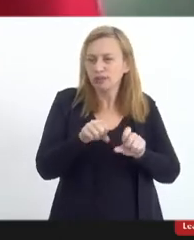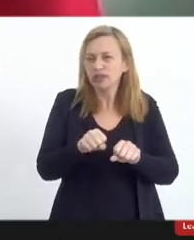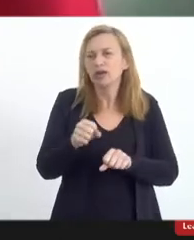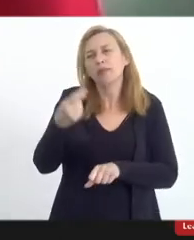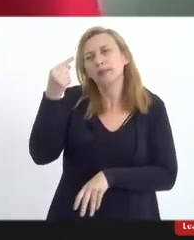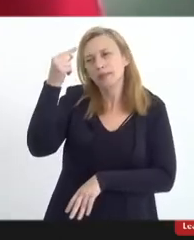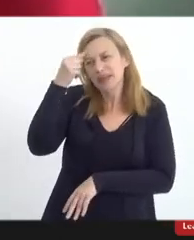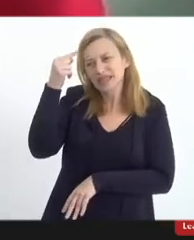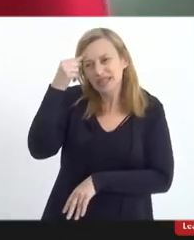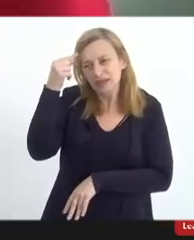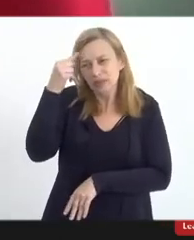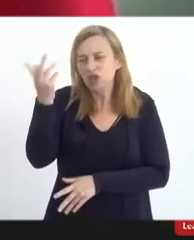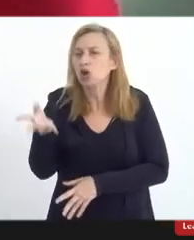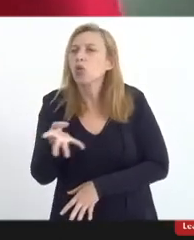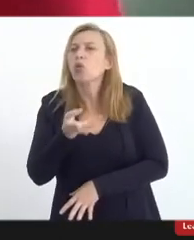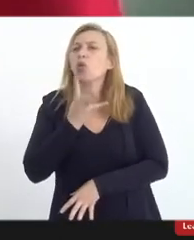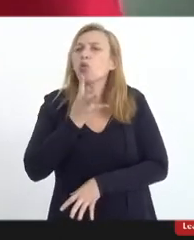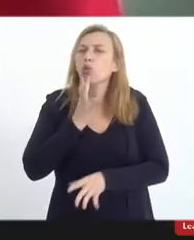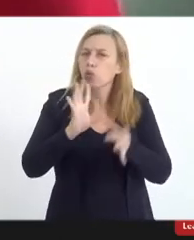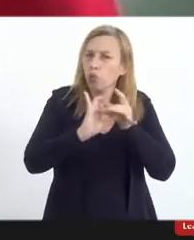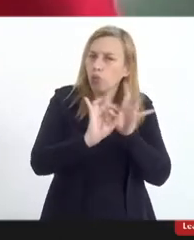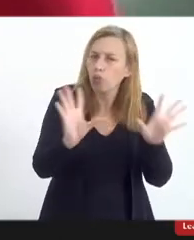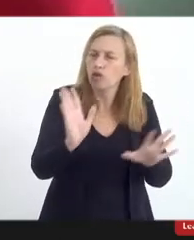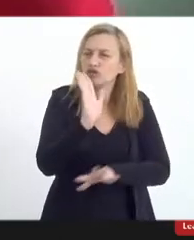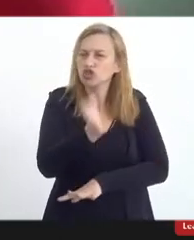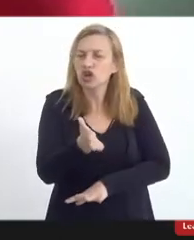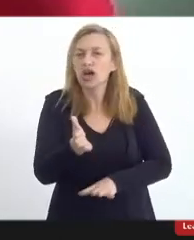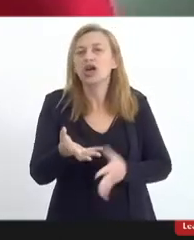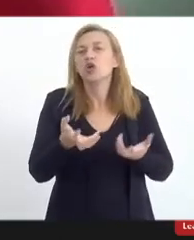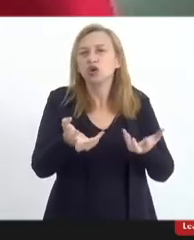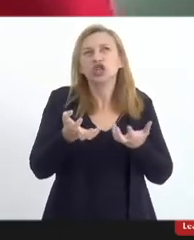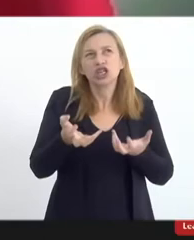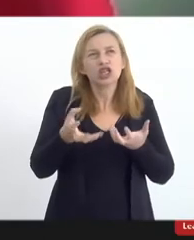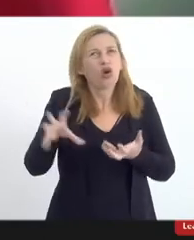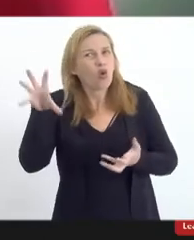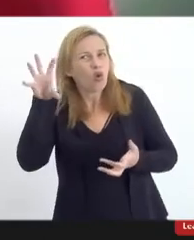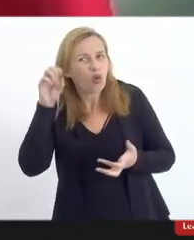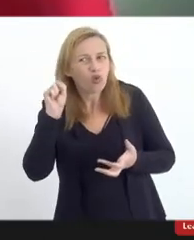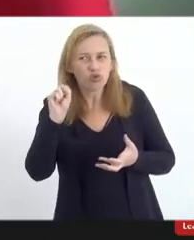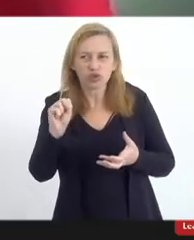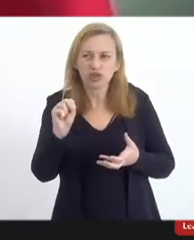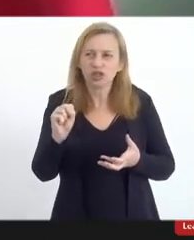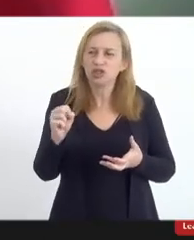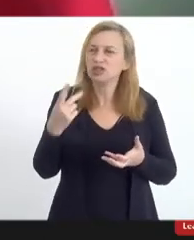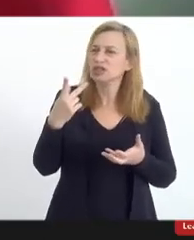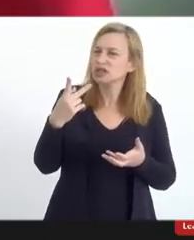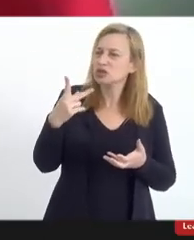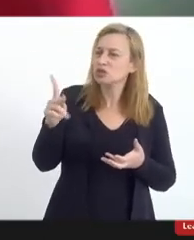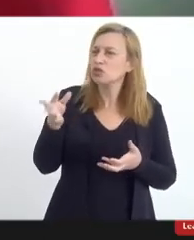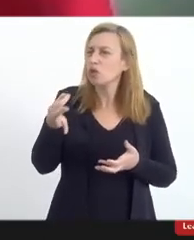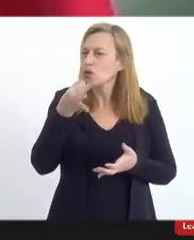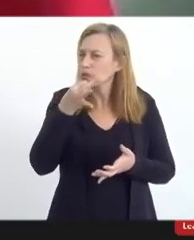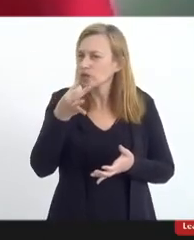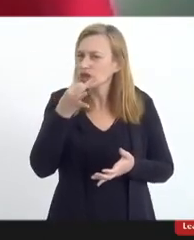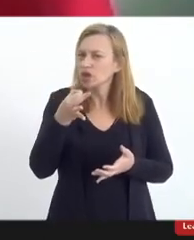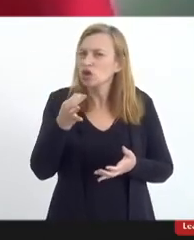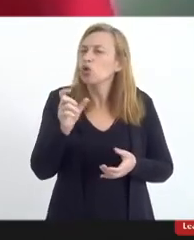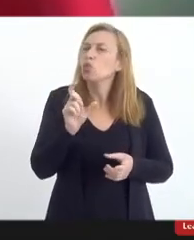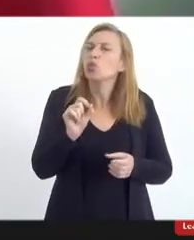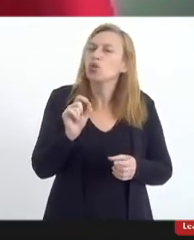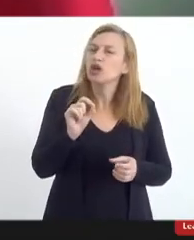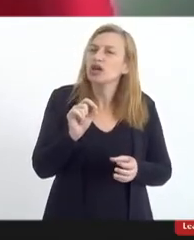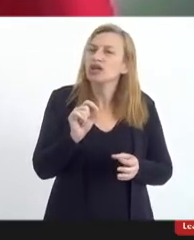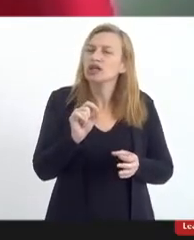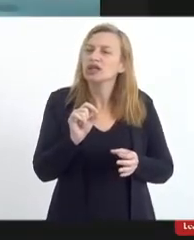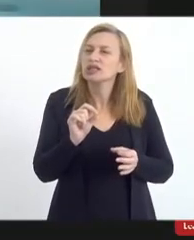humanista, o seu conhecimento democrático. E aí eu queria ouvir, dentro da sua explanação, do que está sendo feito